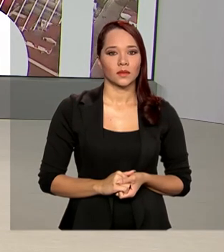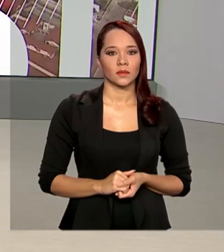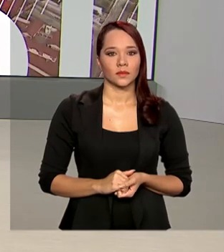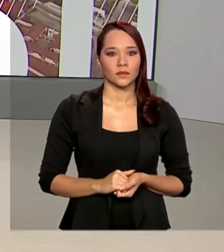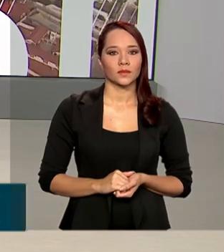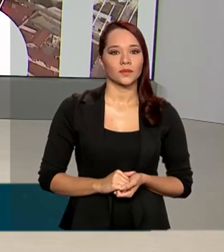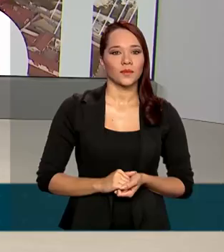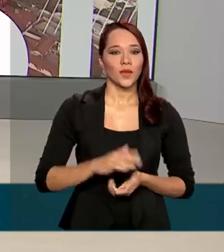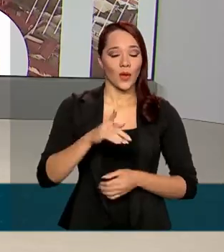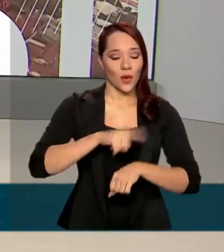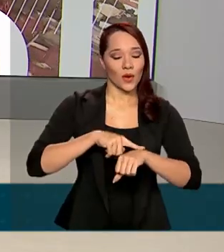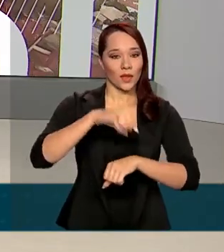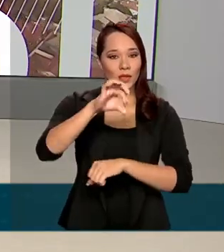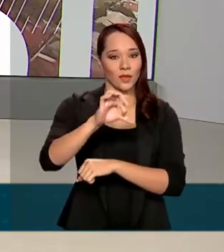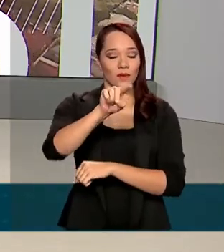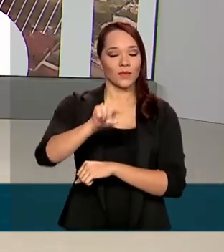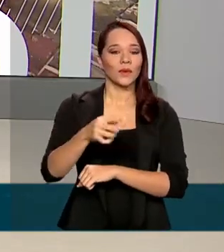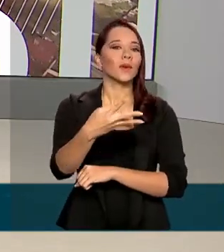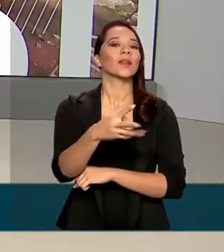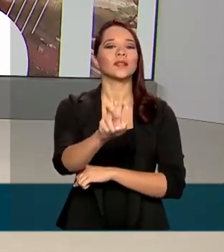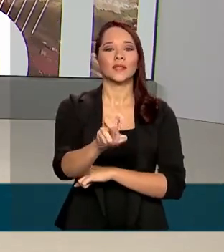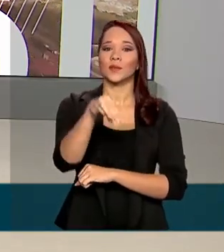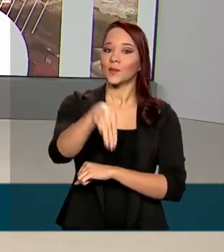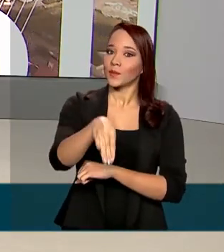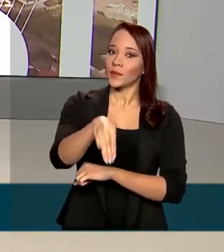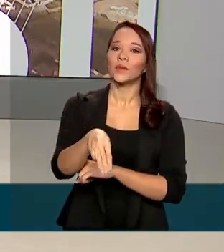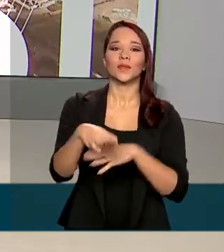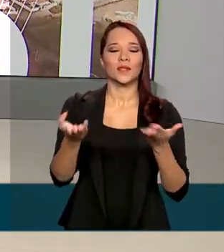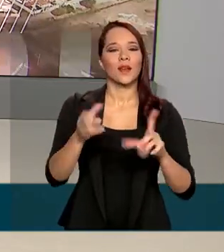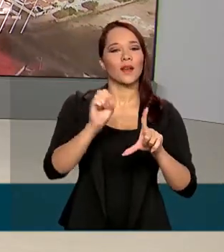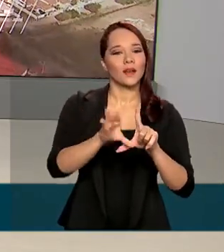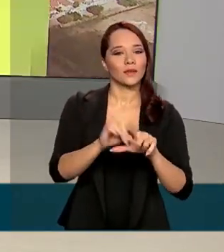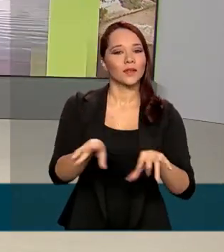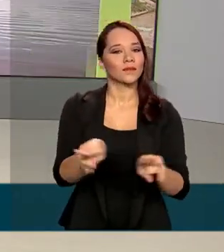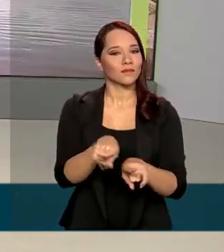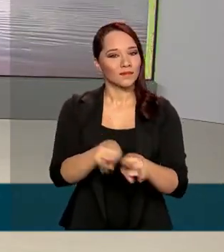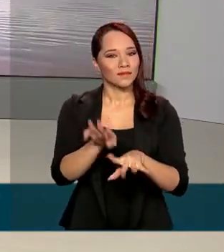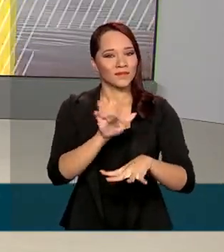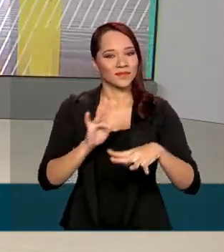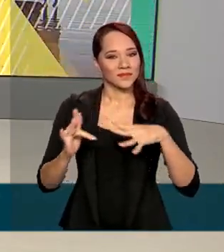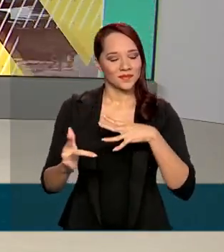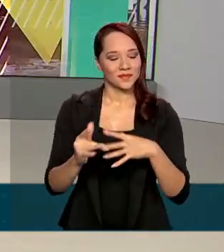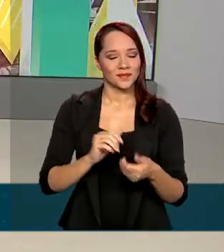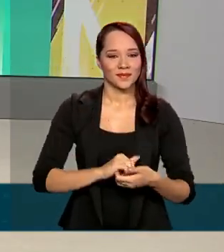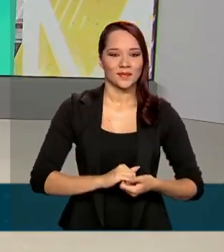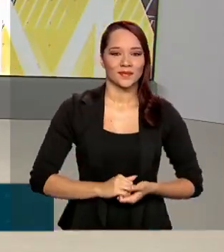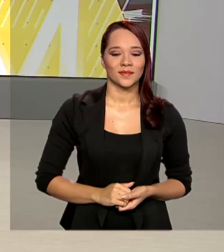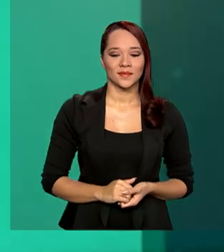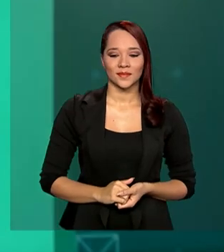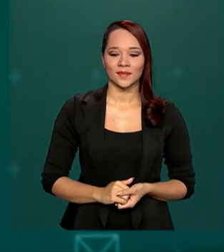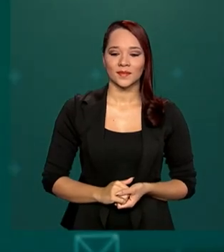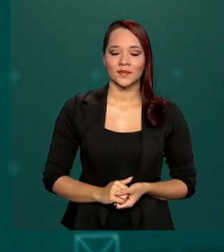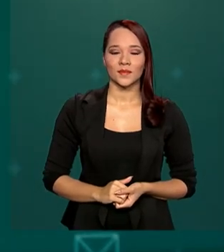São 9 horas e 45 minutos. Nós estamos ao vivo também pelas redes sociais.